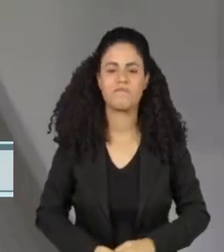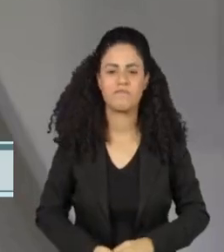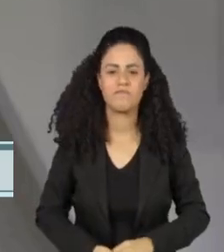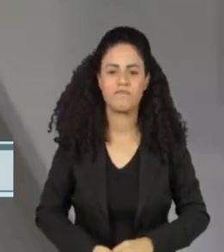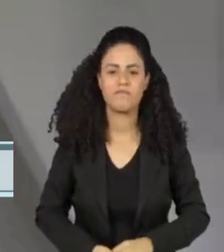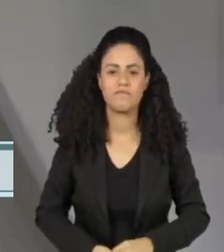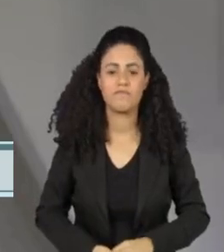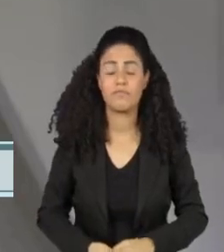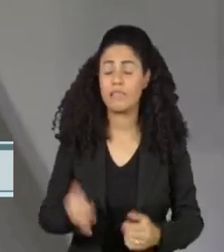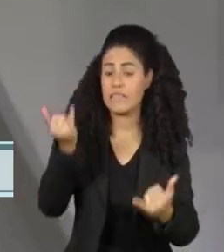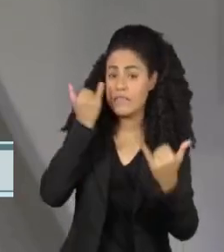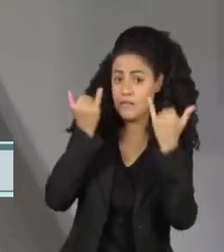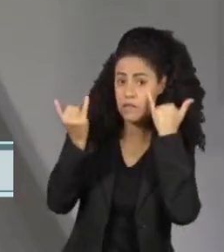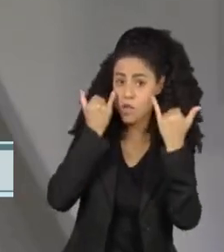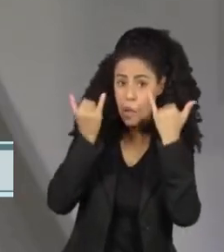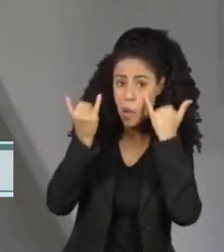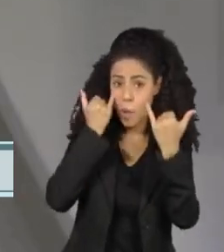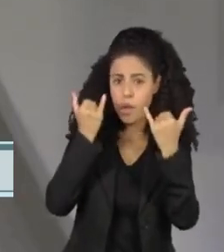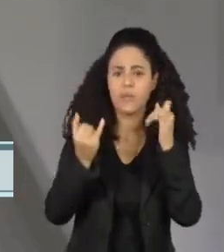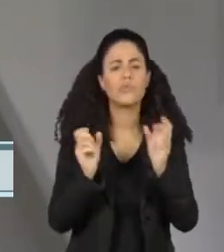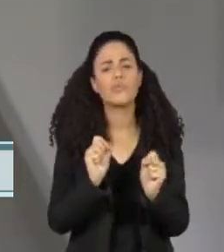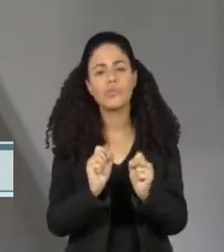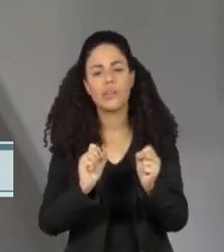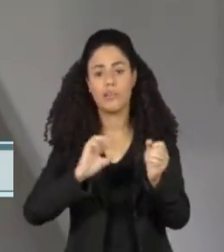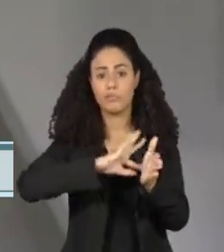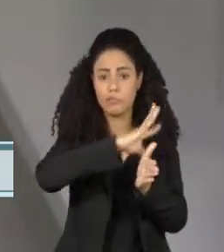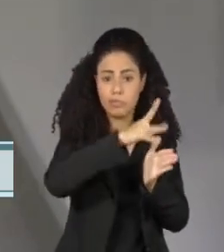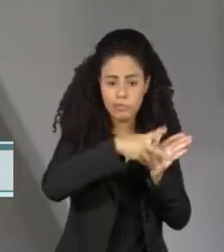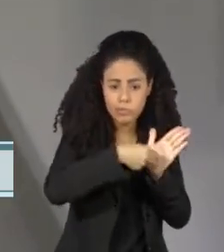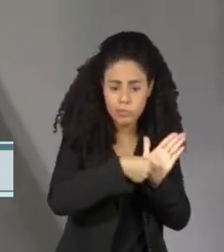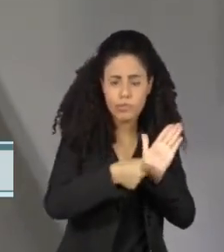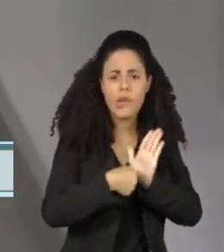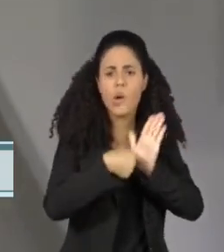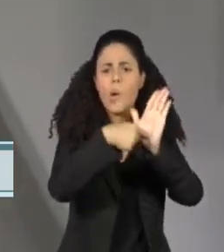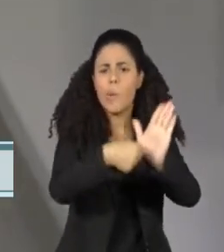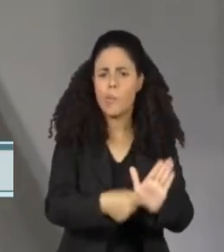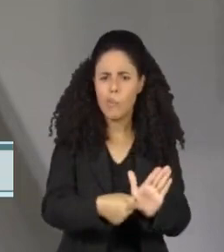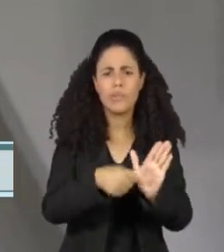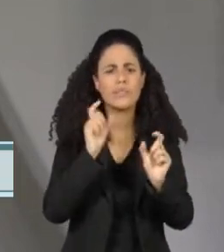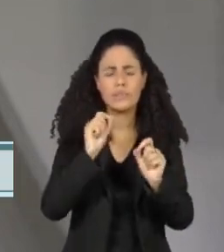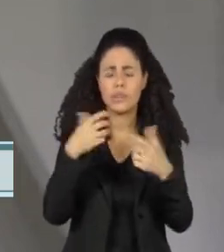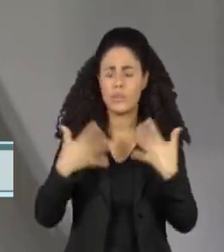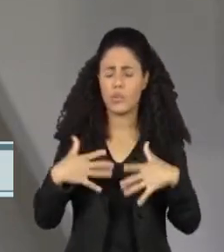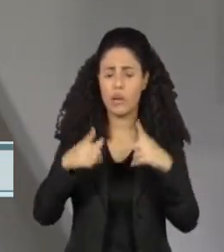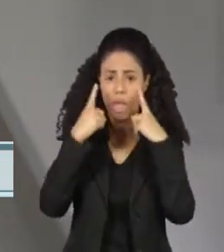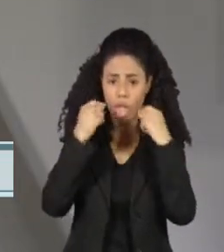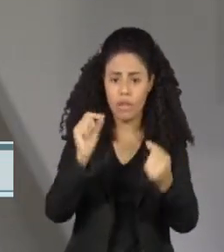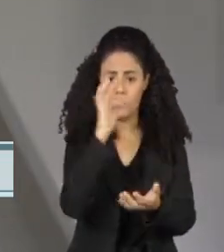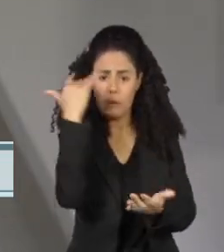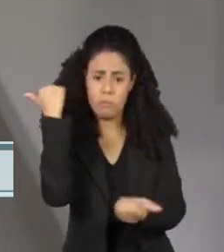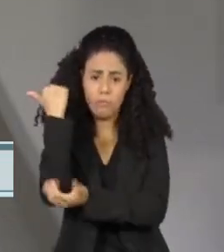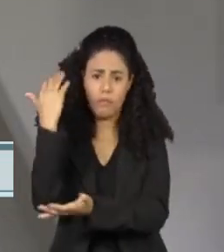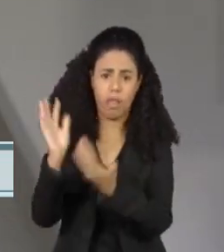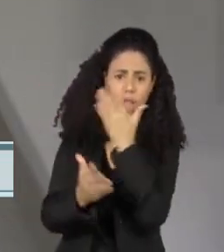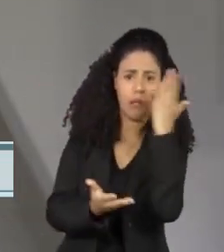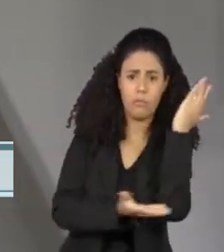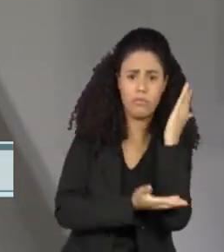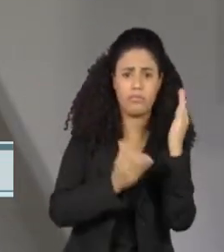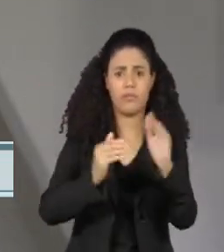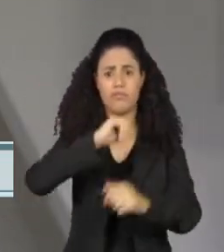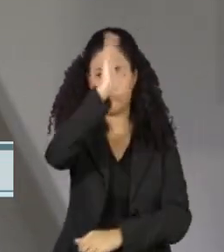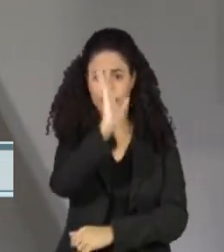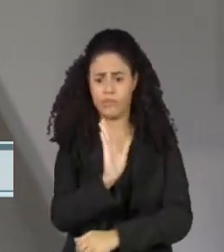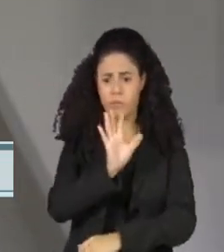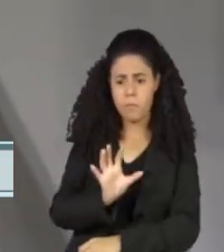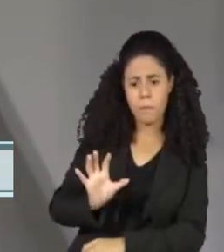Dados do Instituto do Homem e Meio Ambiente da Amazônia revelam um cenário alarmante. O desmatamento do maior bioma brasileiro